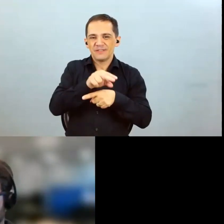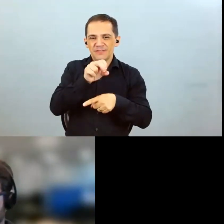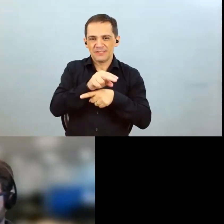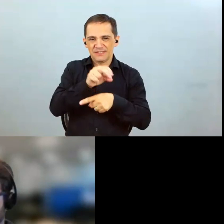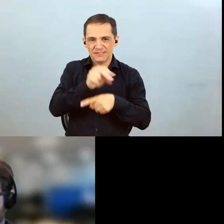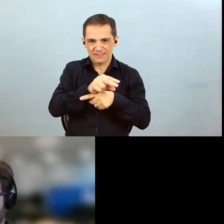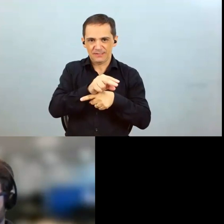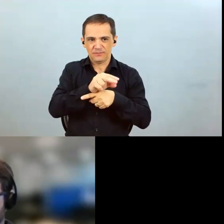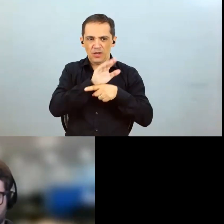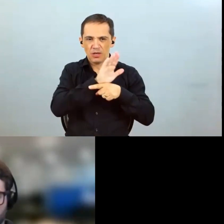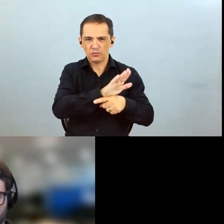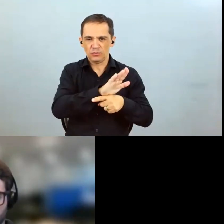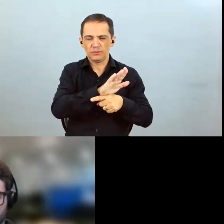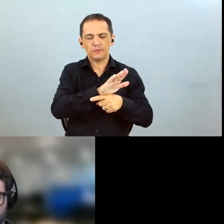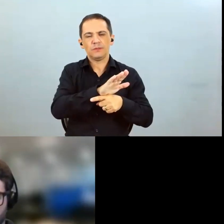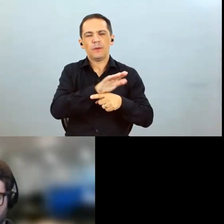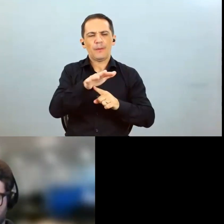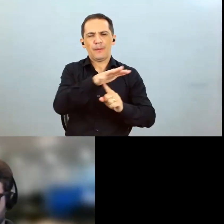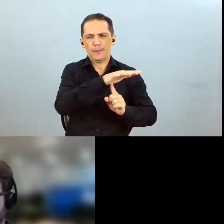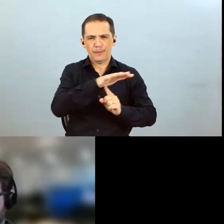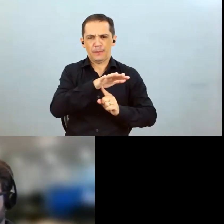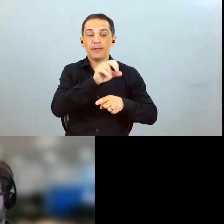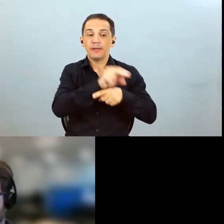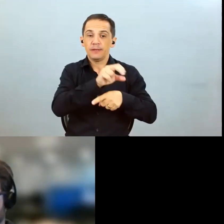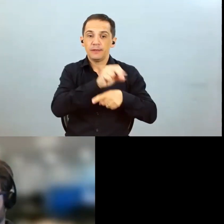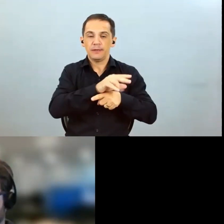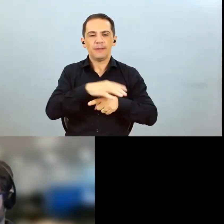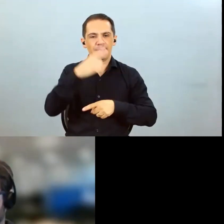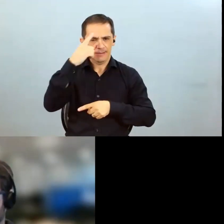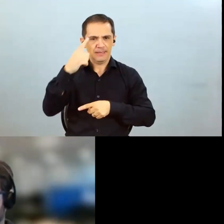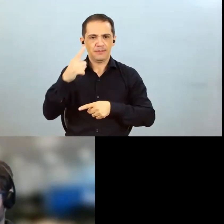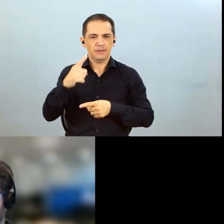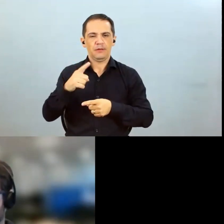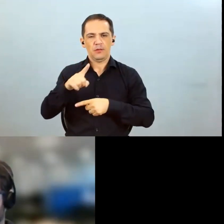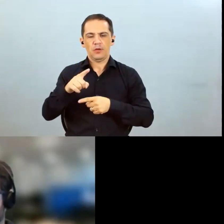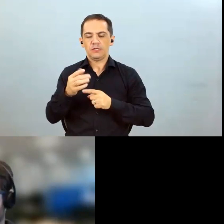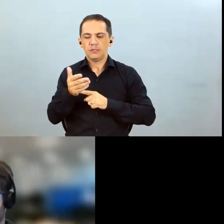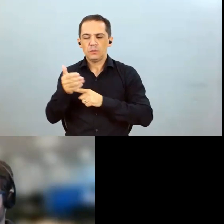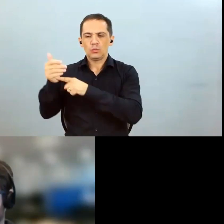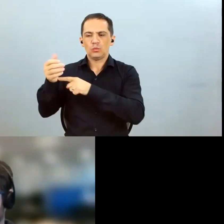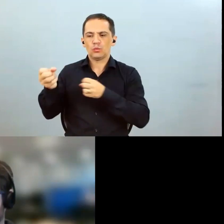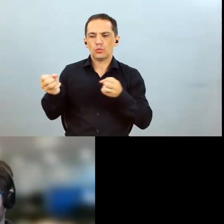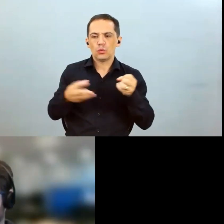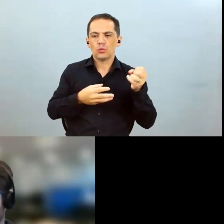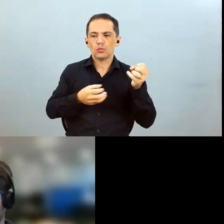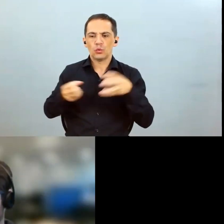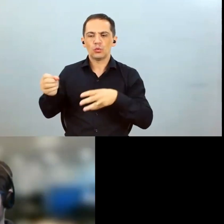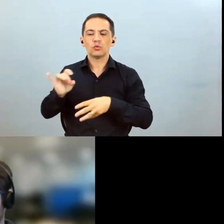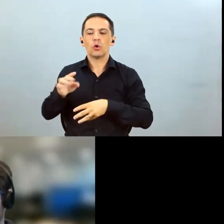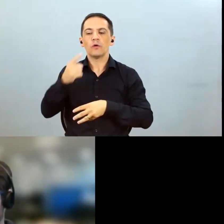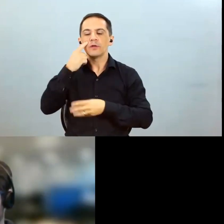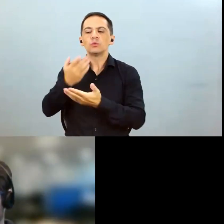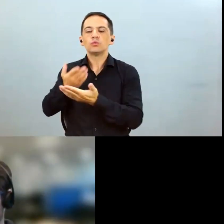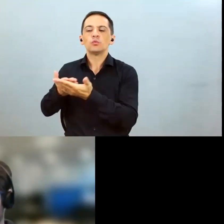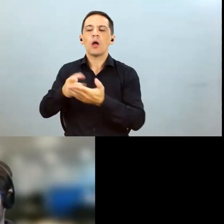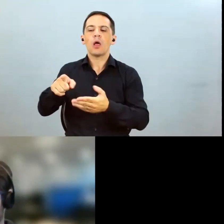aí o trabalho que nós estamos fazendo de agricultura digital e através das aplicações localizadas e seletivas que nós chamamos